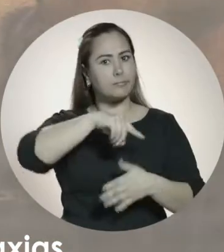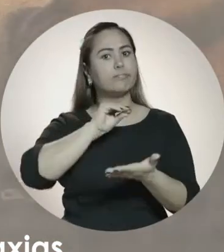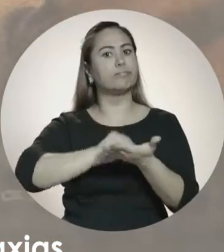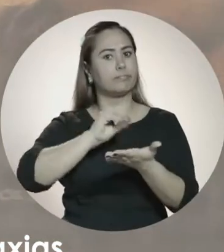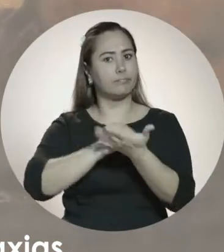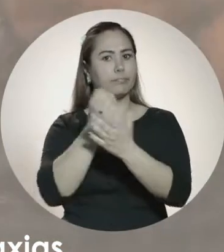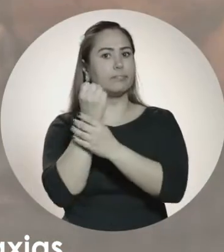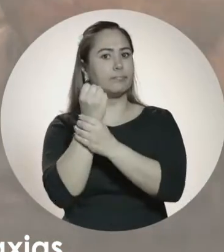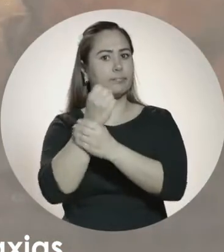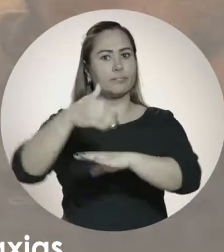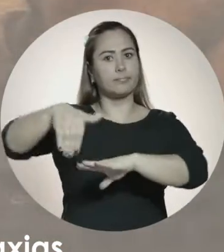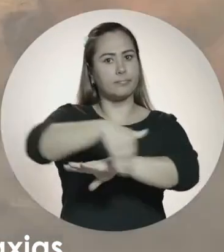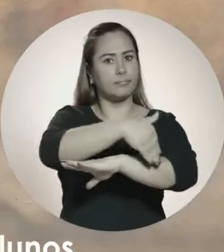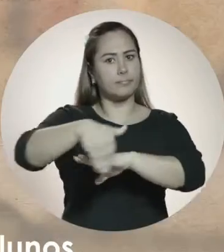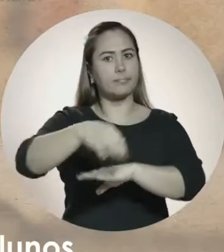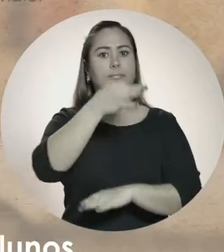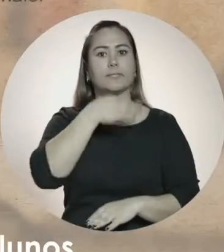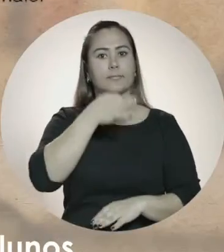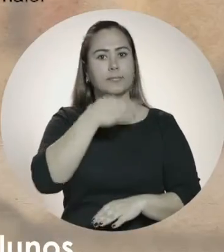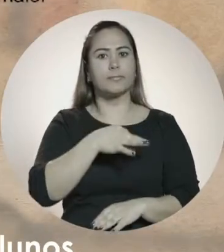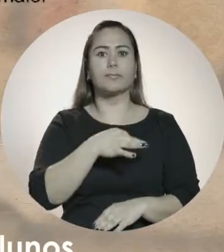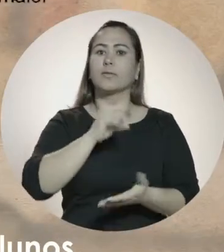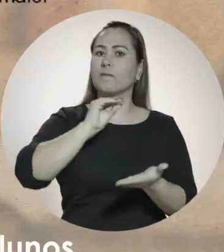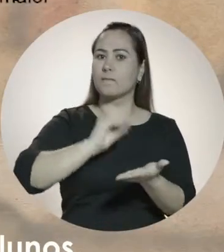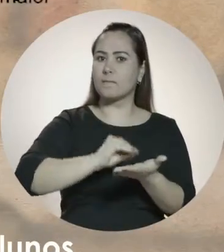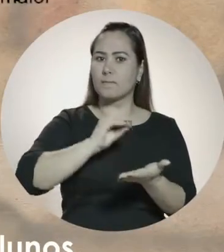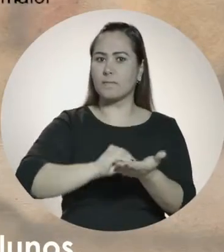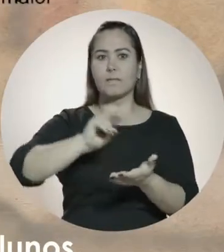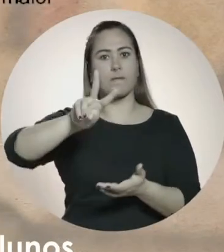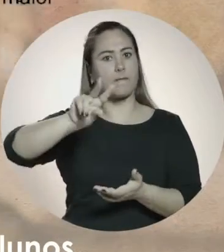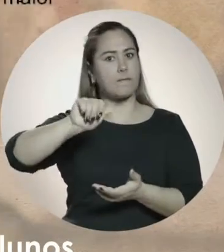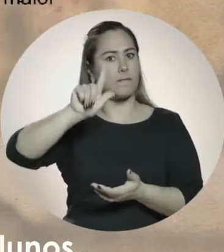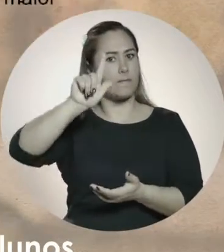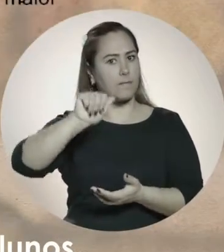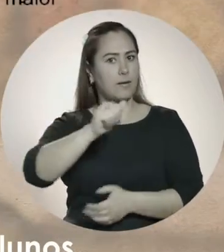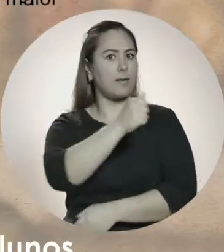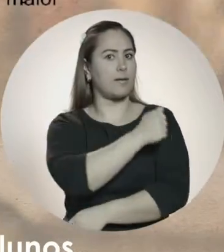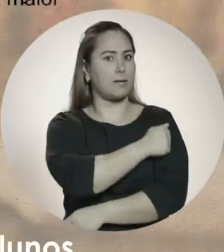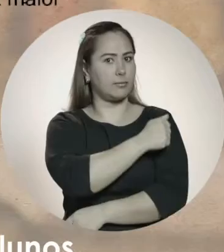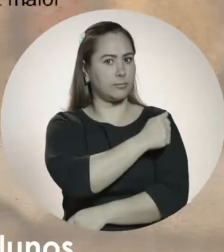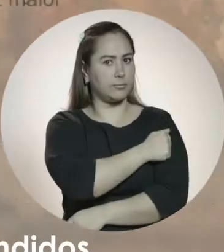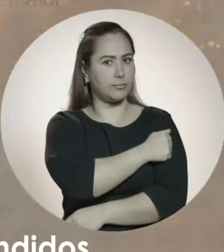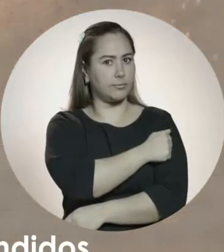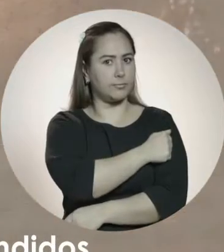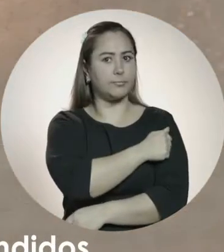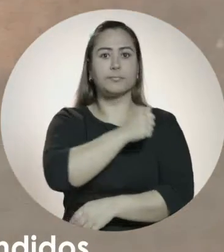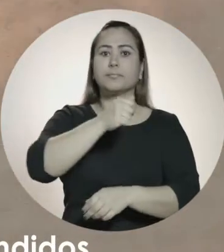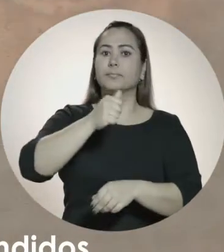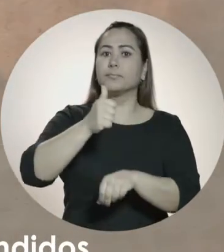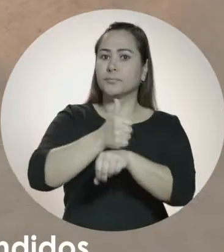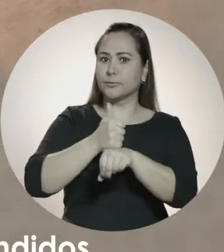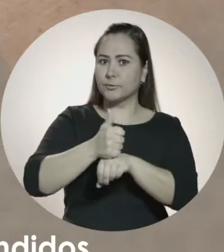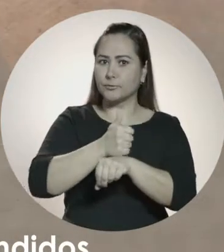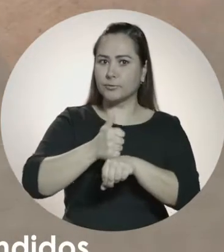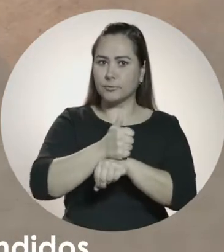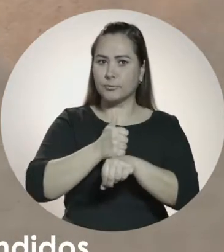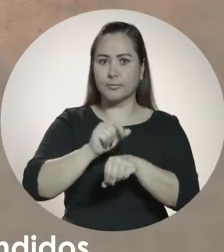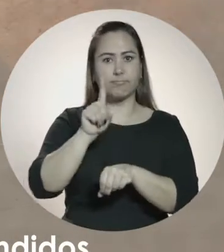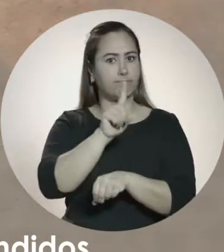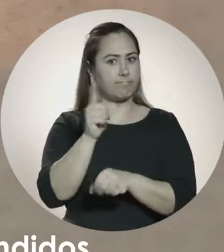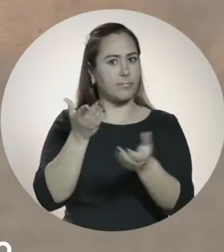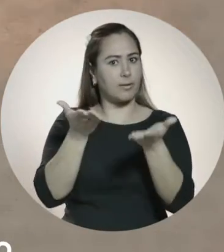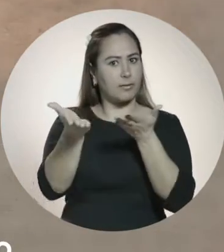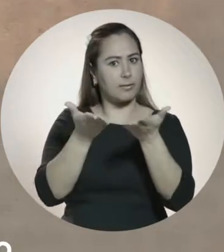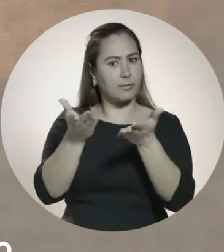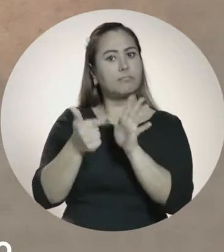inseguro andando pelas ruas de Caxias. Não temos vagas suficientes para os alunos. E os profissionais que não são bem